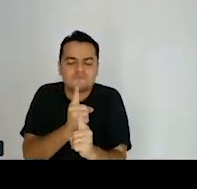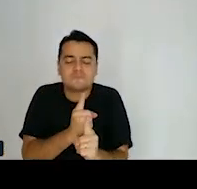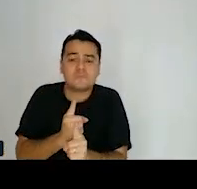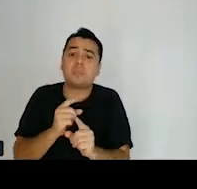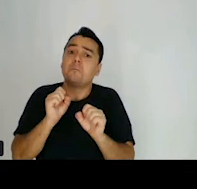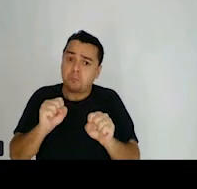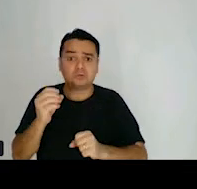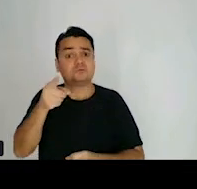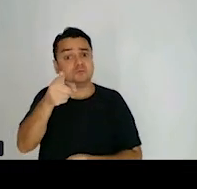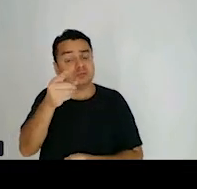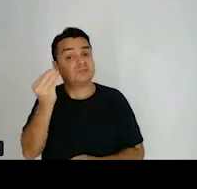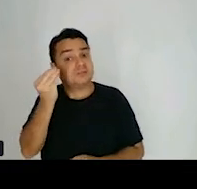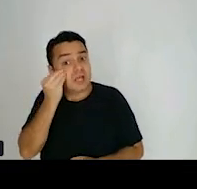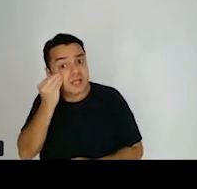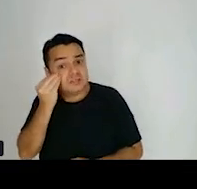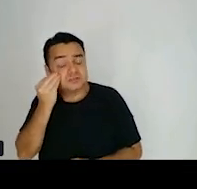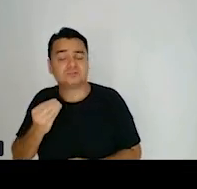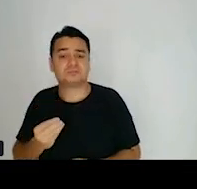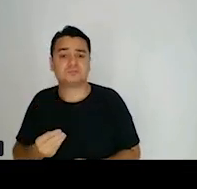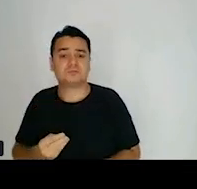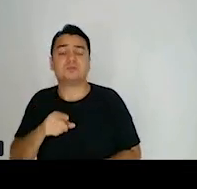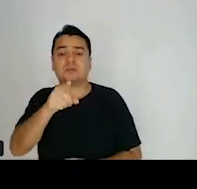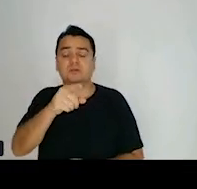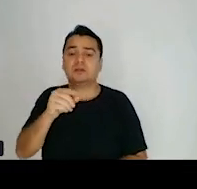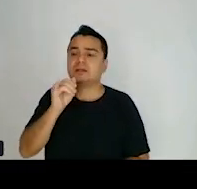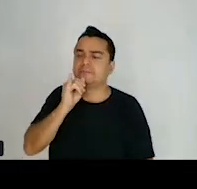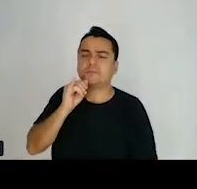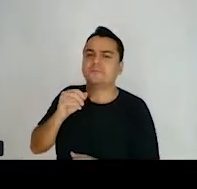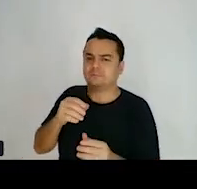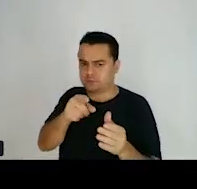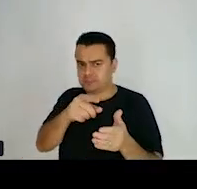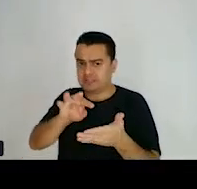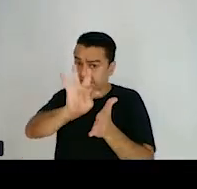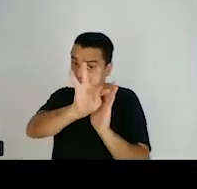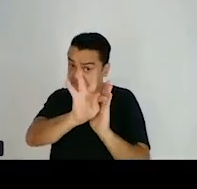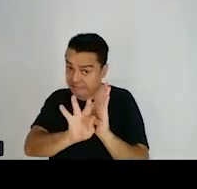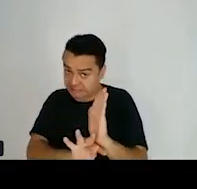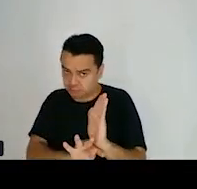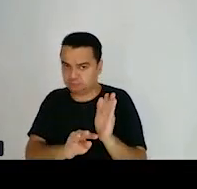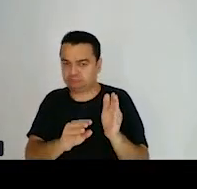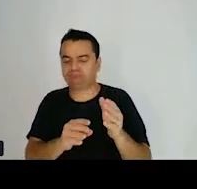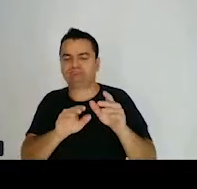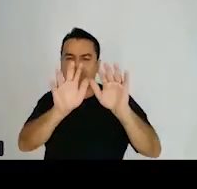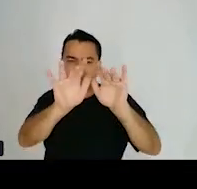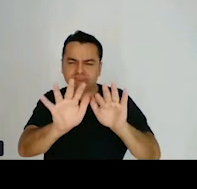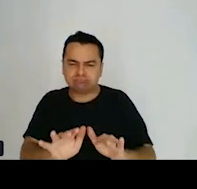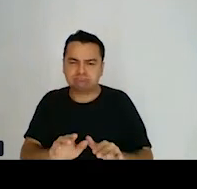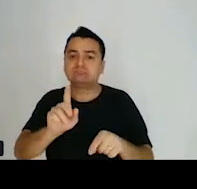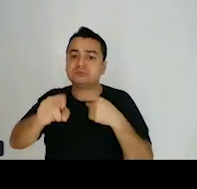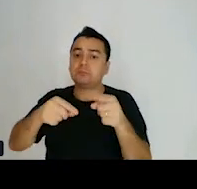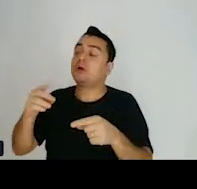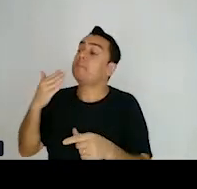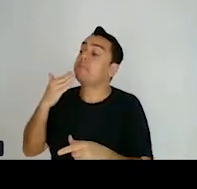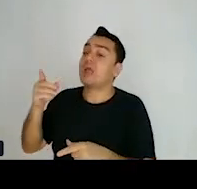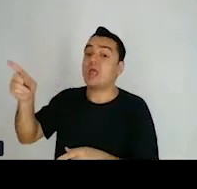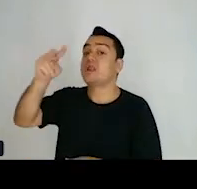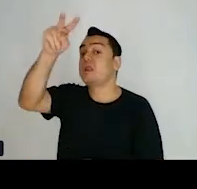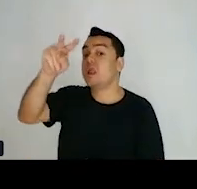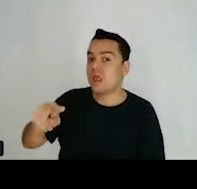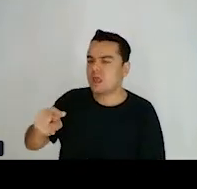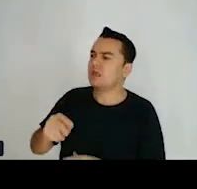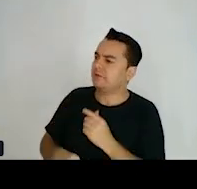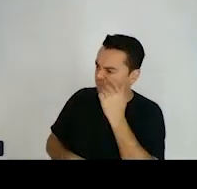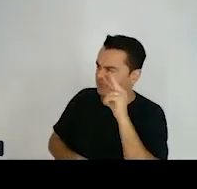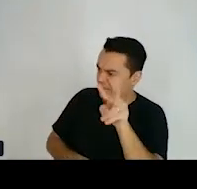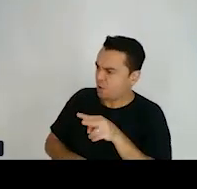usuários, quando a gente pede, por exemplo, para que ele explique com as suas próprias palavras o que aquele produto ou o que aquele serviço